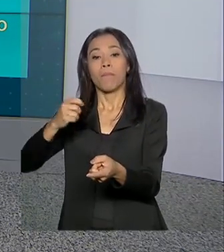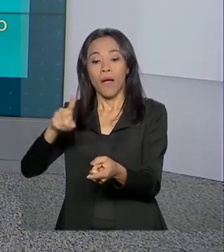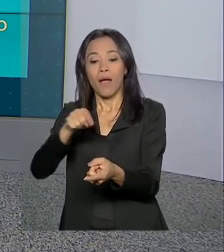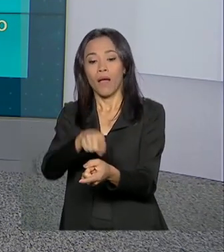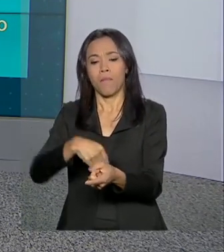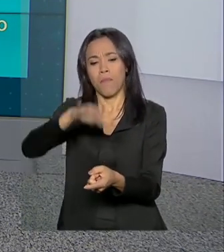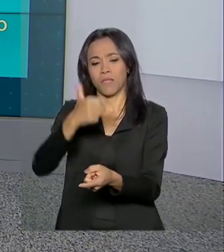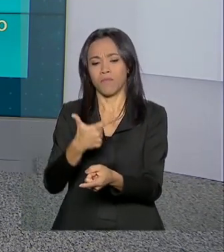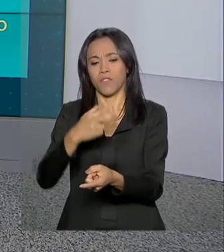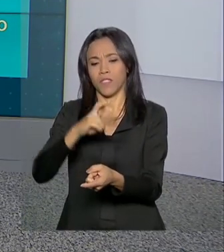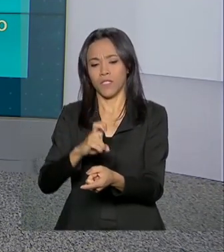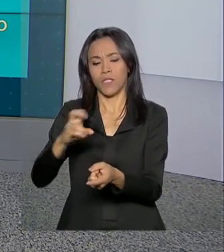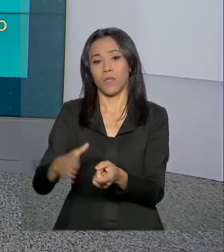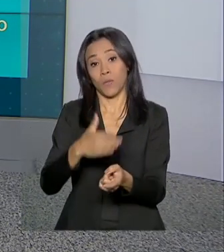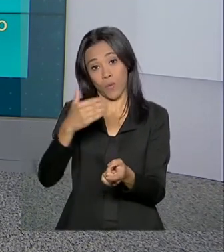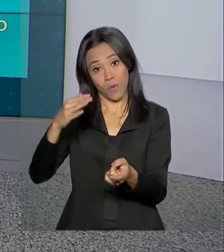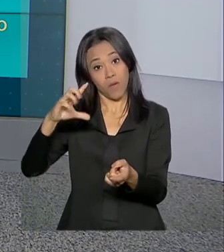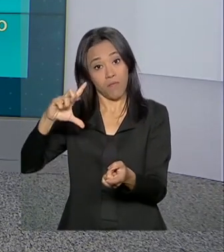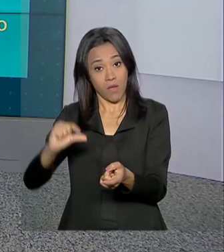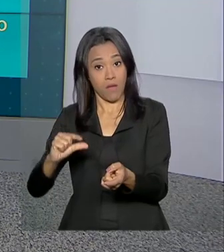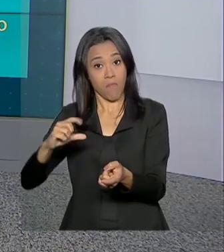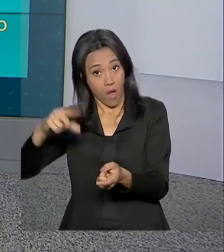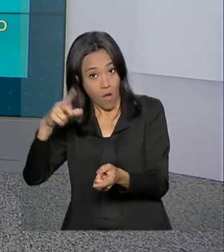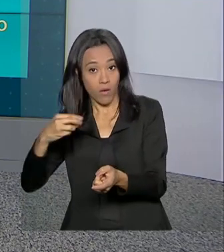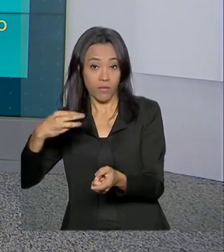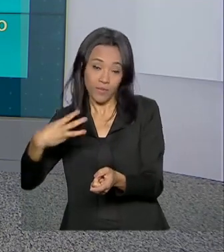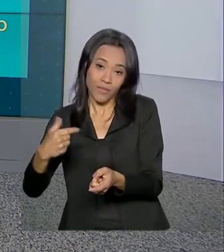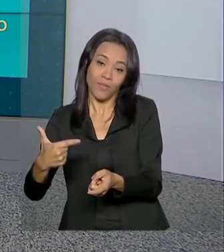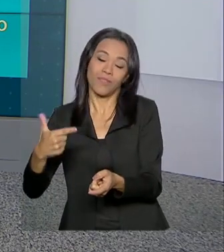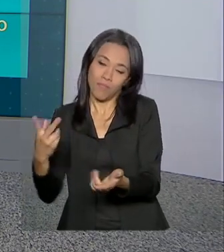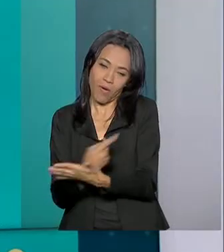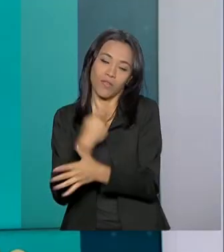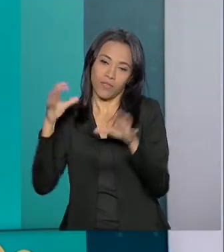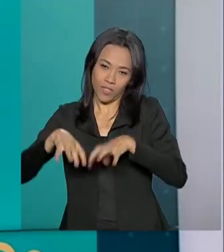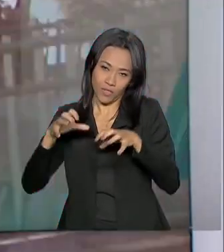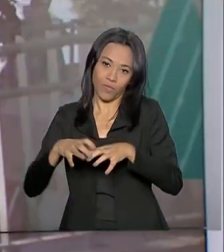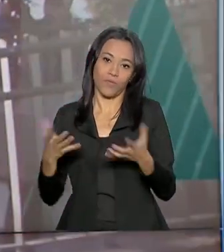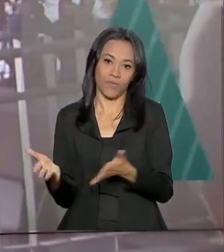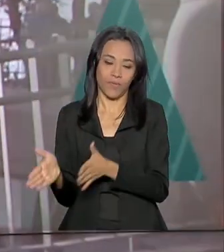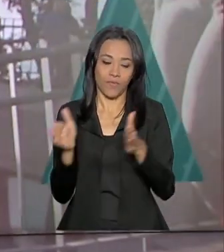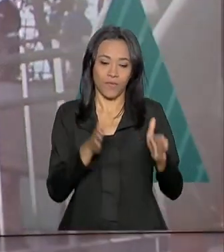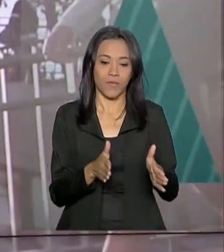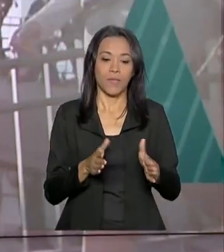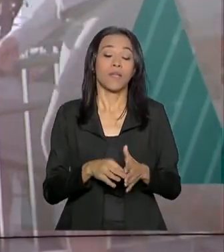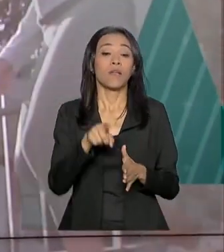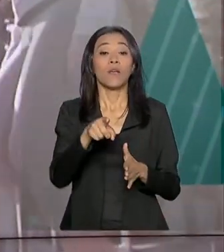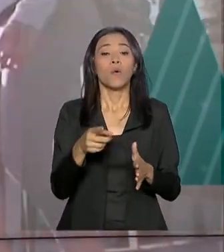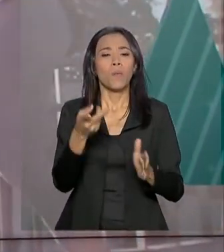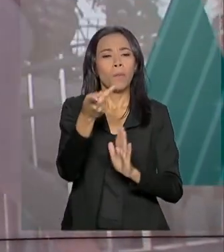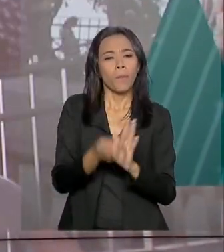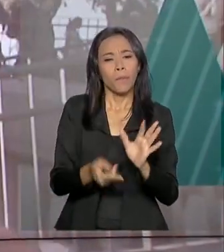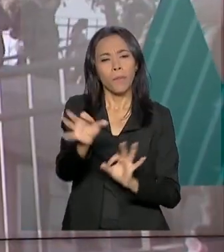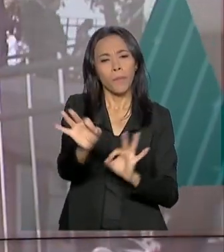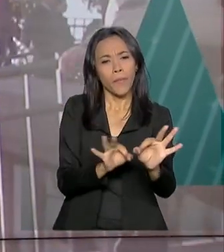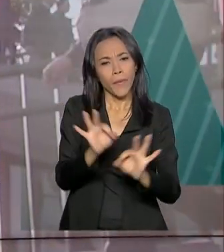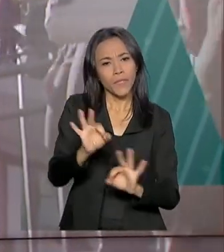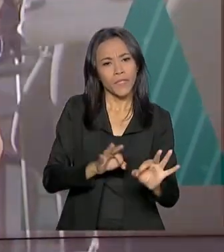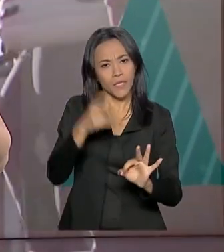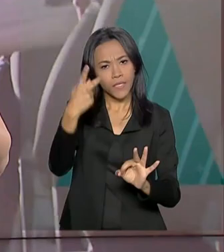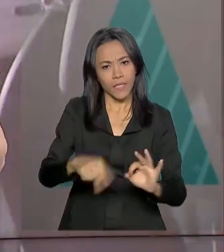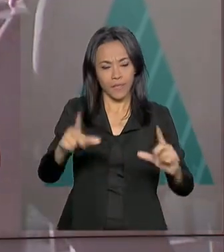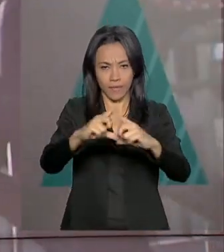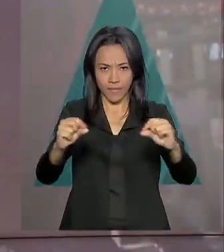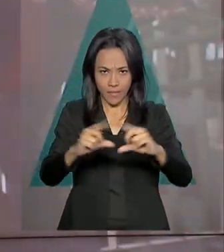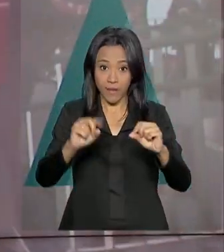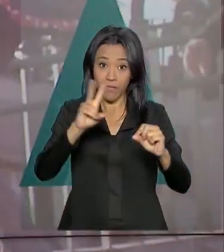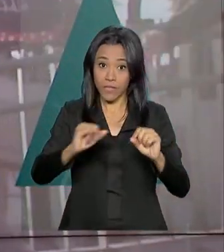de 32 graus, com 80% de possibilidade de chuva. Um projeto desenvolvido numa escola aqui em Brasília vai